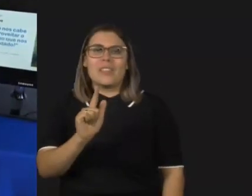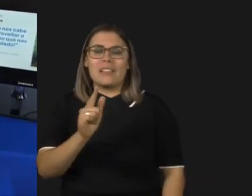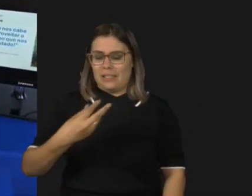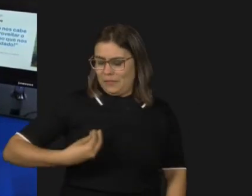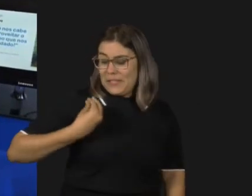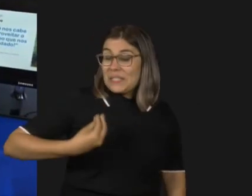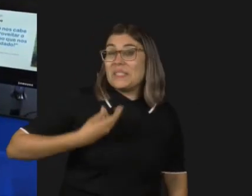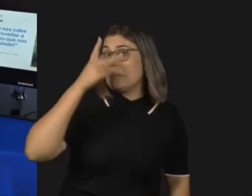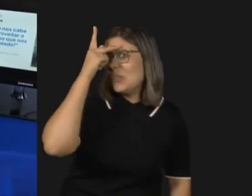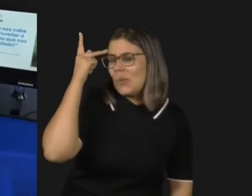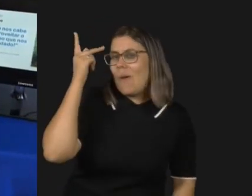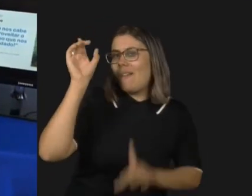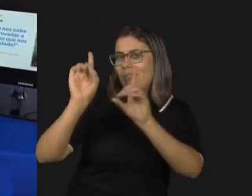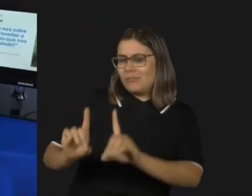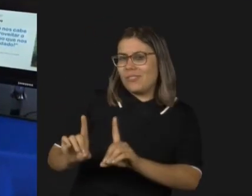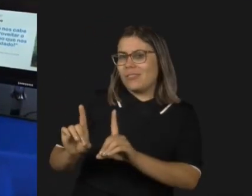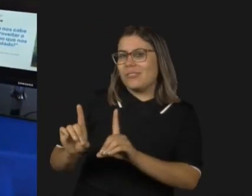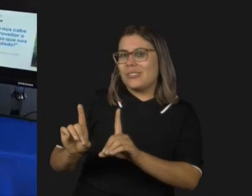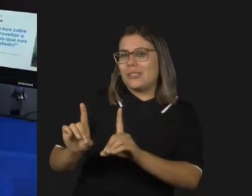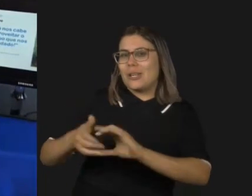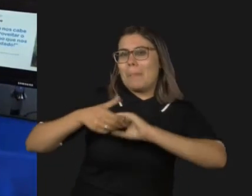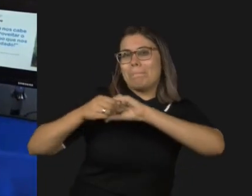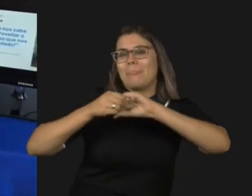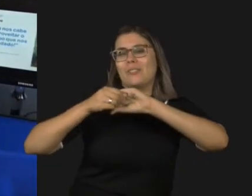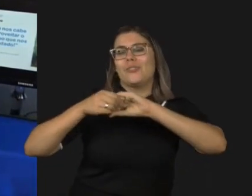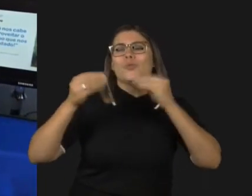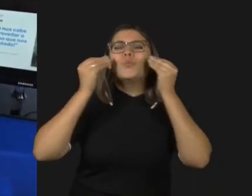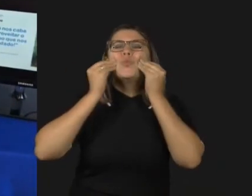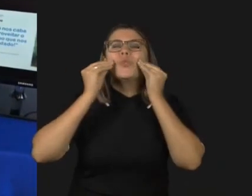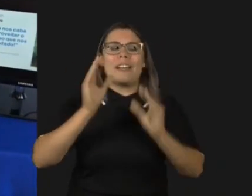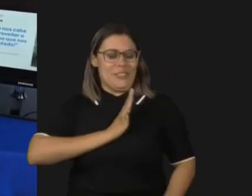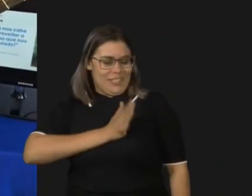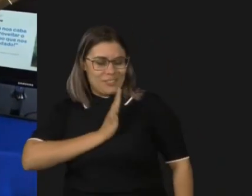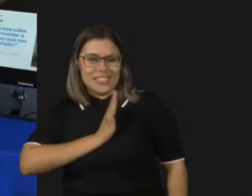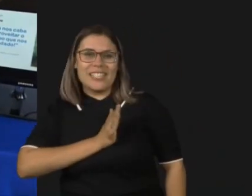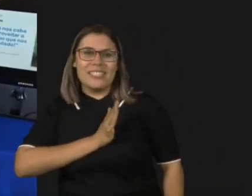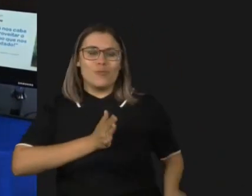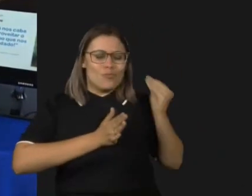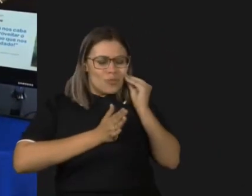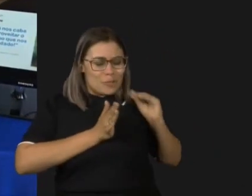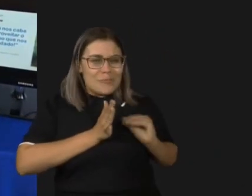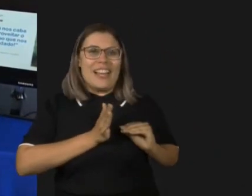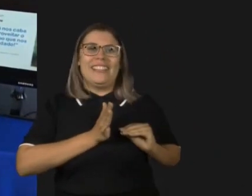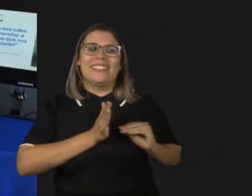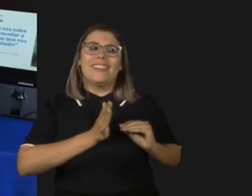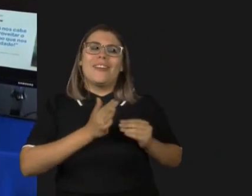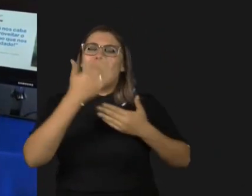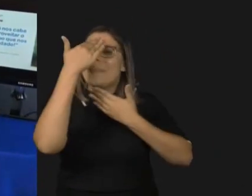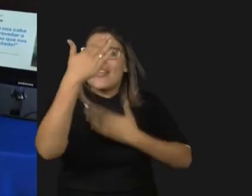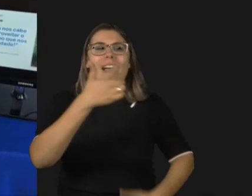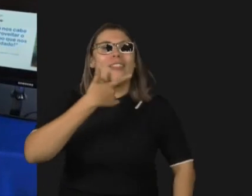Da pessoa com deficiência Em suas próprias mãos Um grande beijo No coração de vocês Muito obrigado Ao